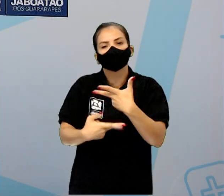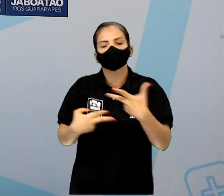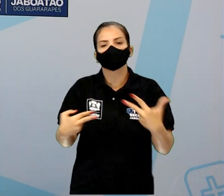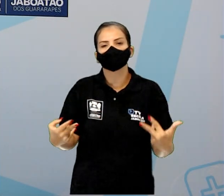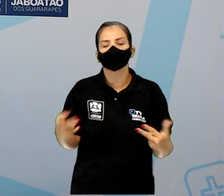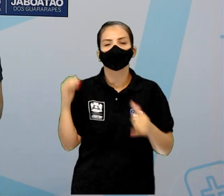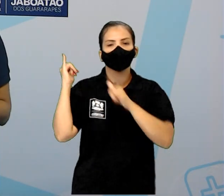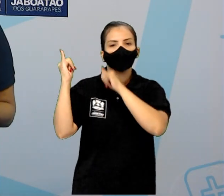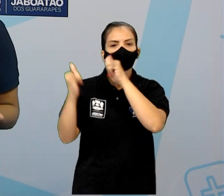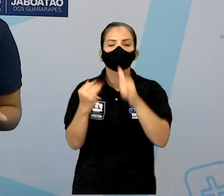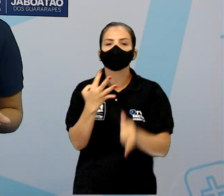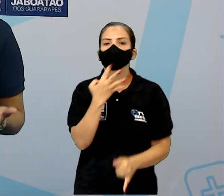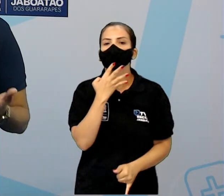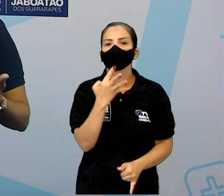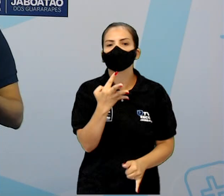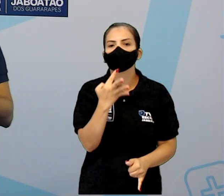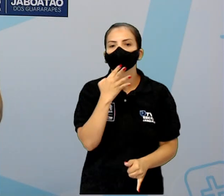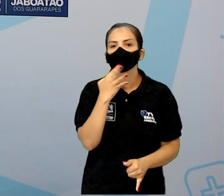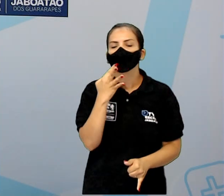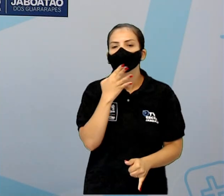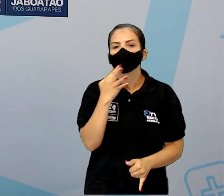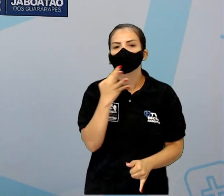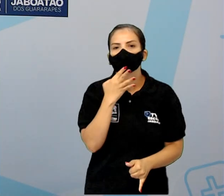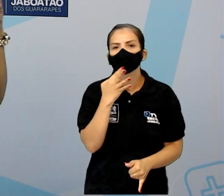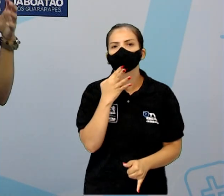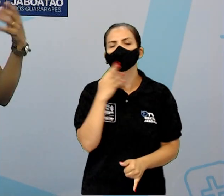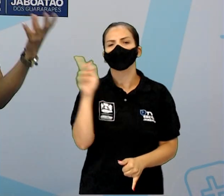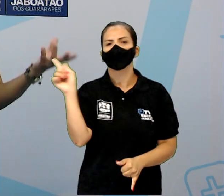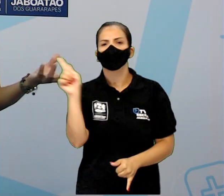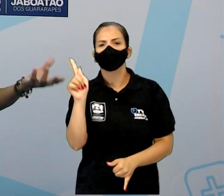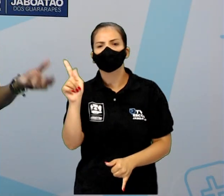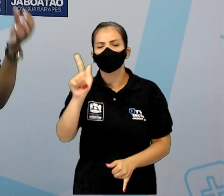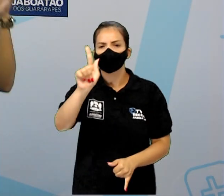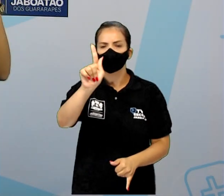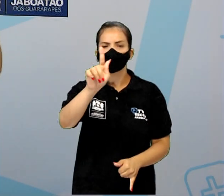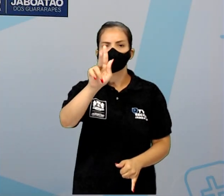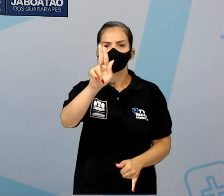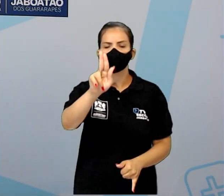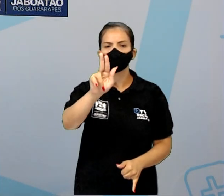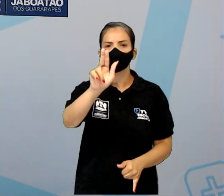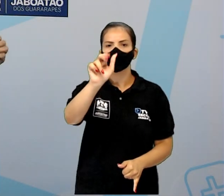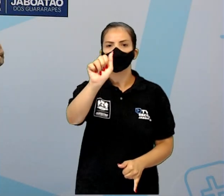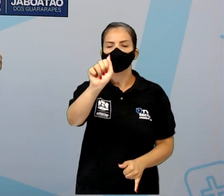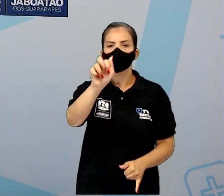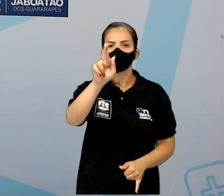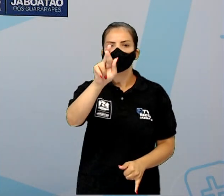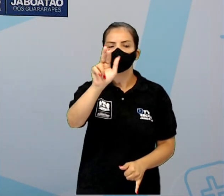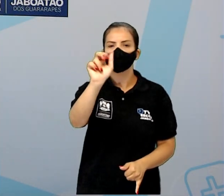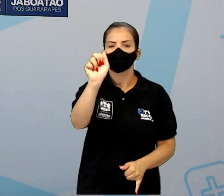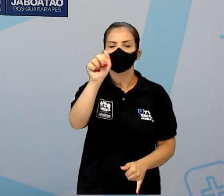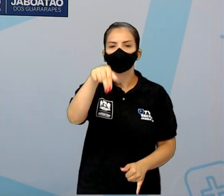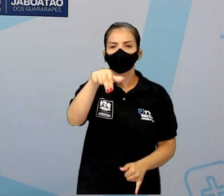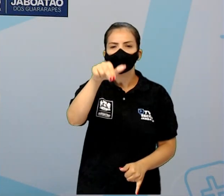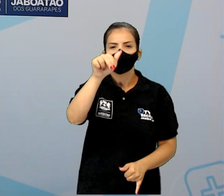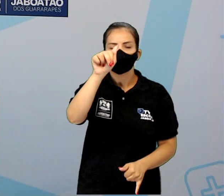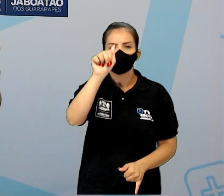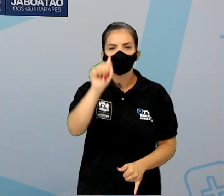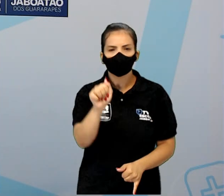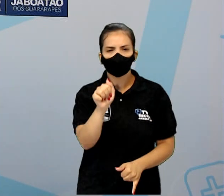bastante conhecida, acho que vocês conhecem, é a lenda do Guaraná, né? Que tenta explicar por que aquela planta Guaraná tem os olhinhos. Então, é uma